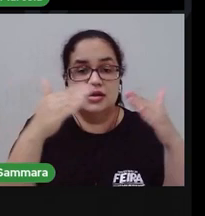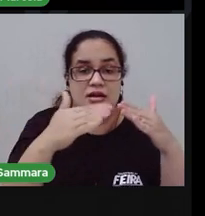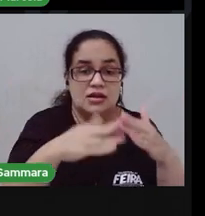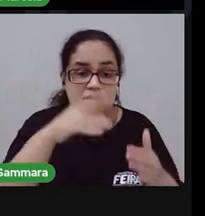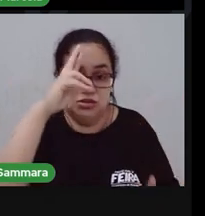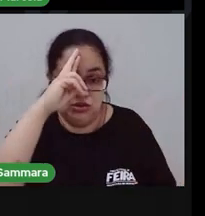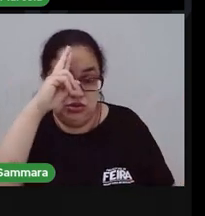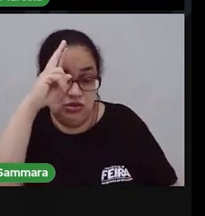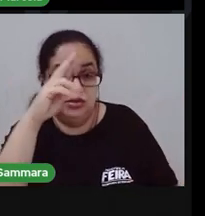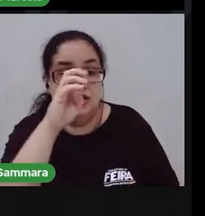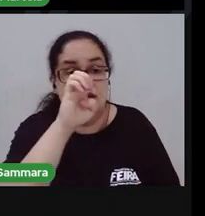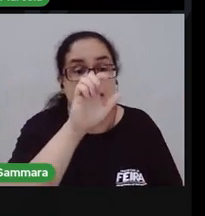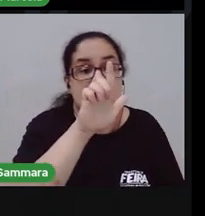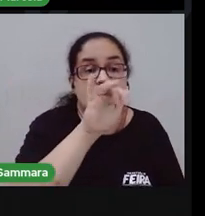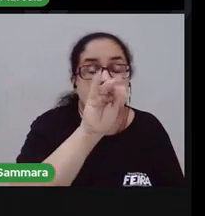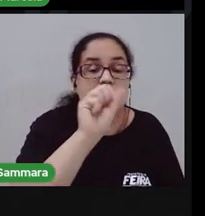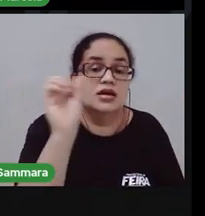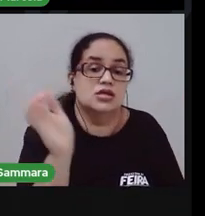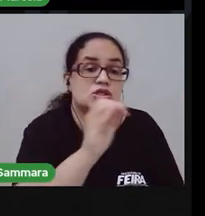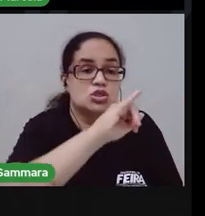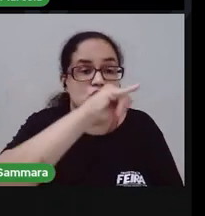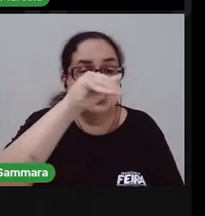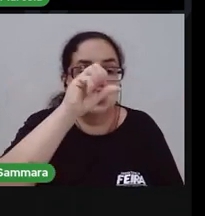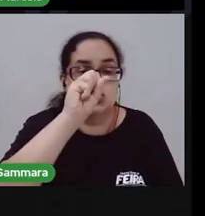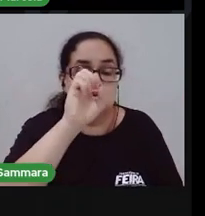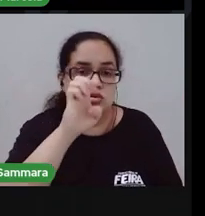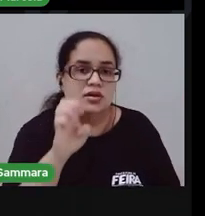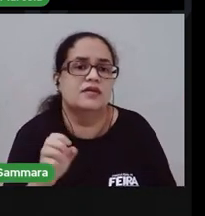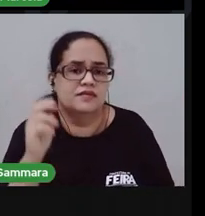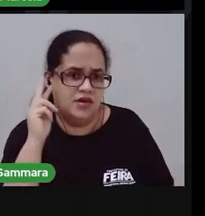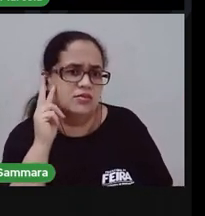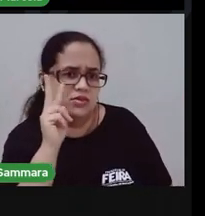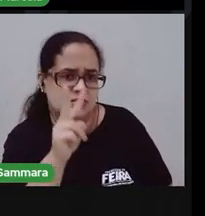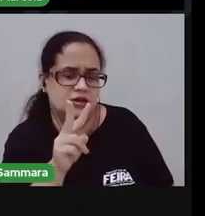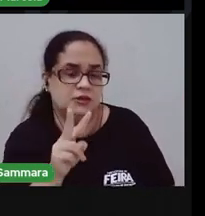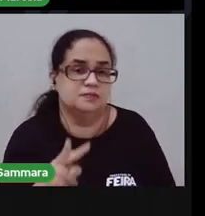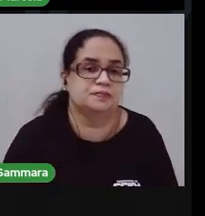Seu Dono, de Elia José. Vamos conferir?